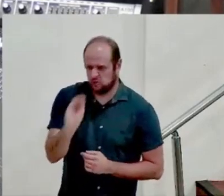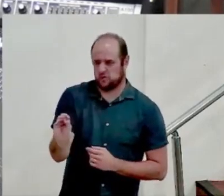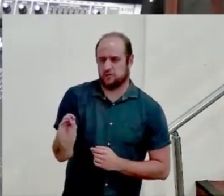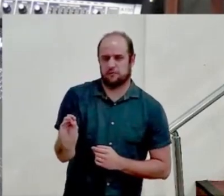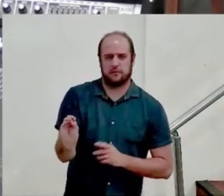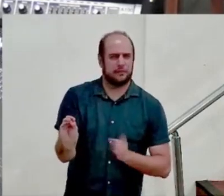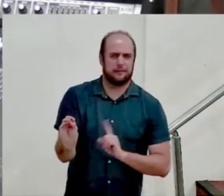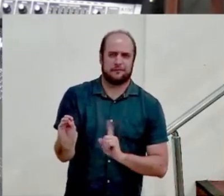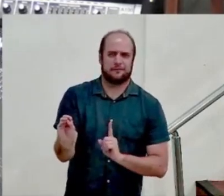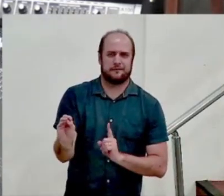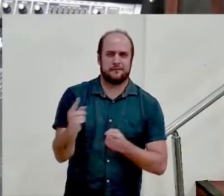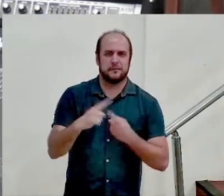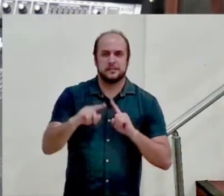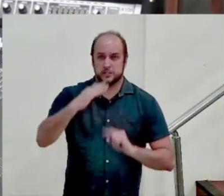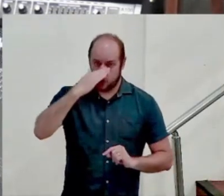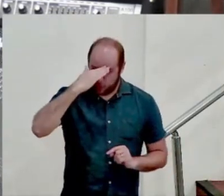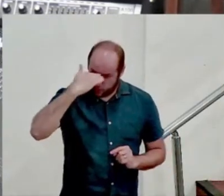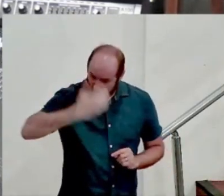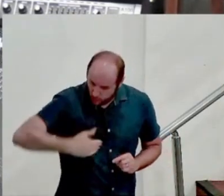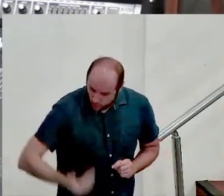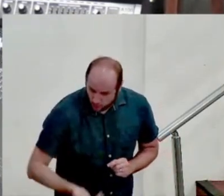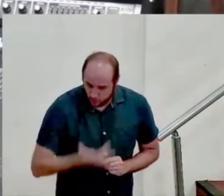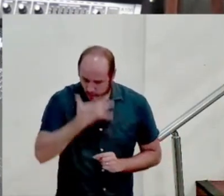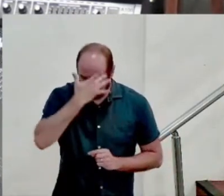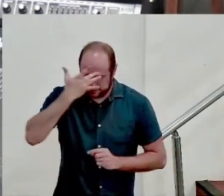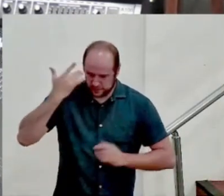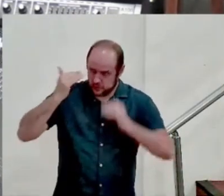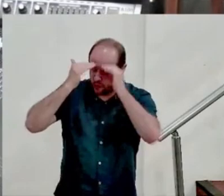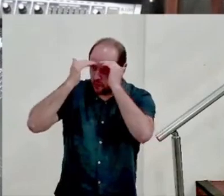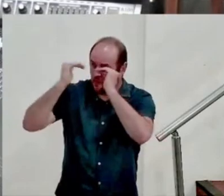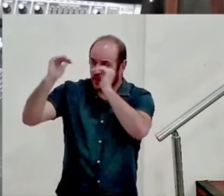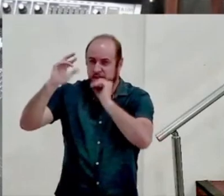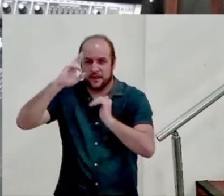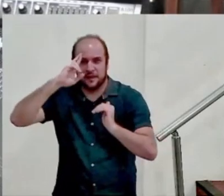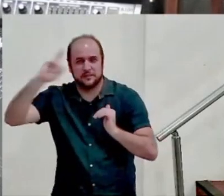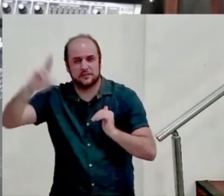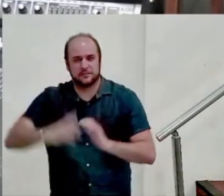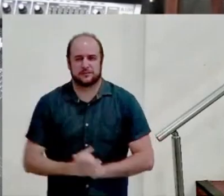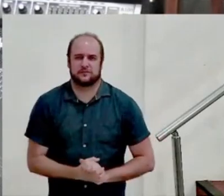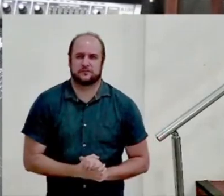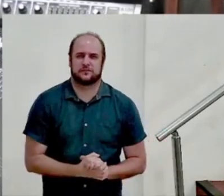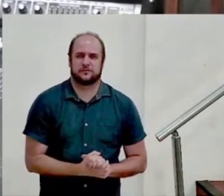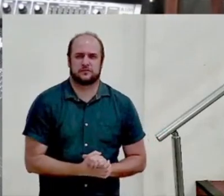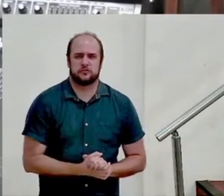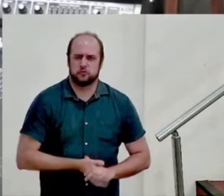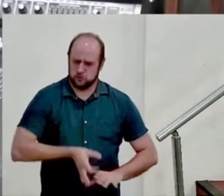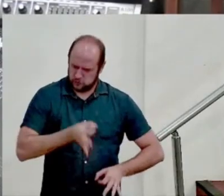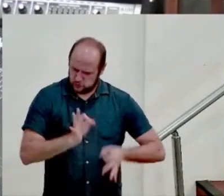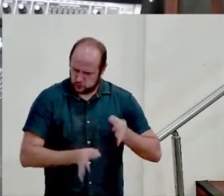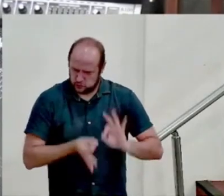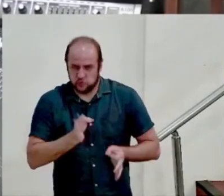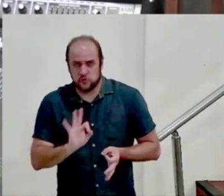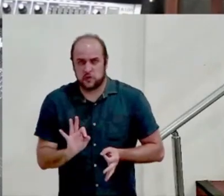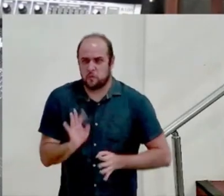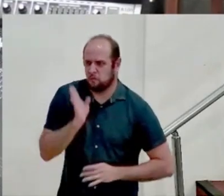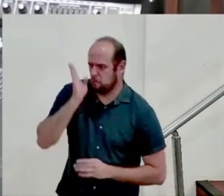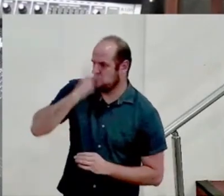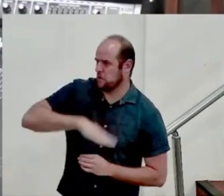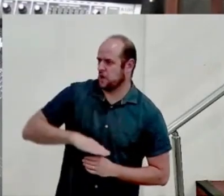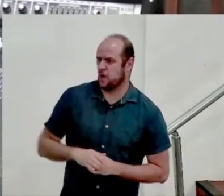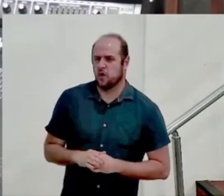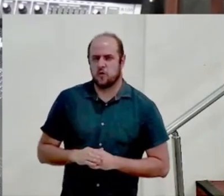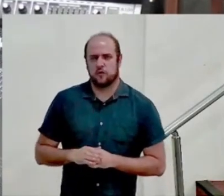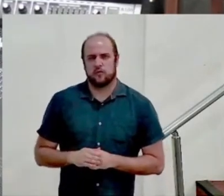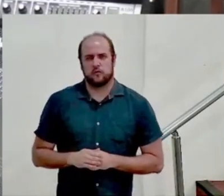aos que temem ao Senhor. O que jura com dano próprio e não se retrata. O que não